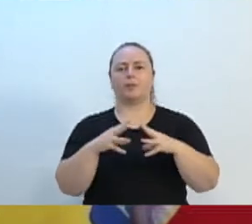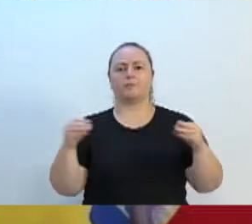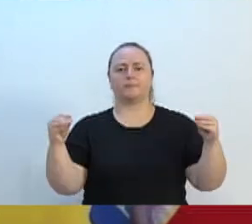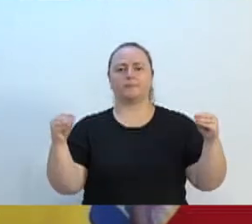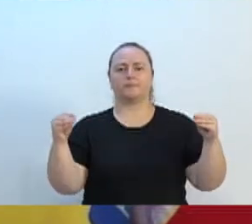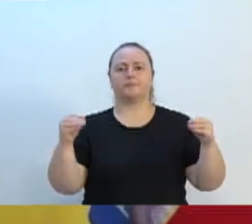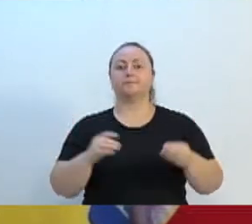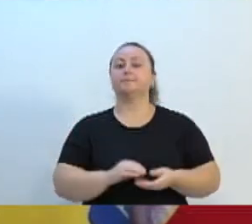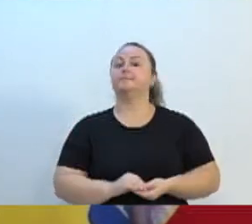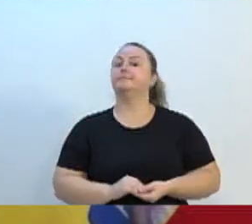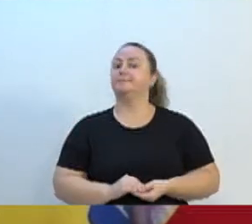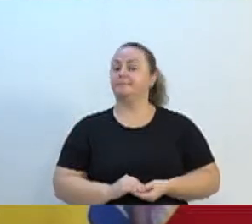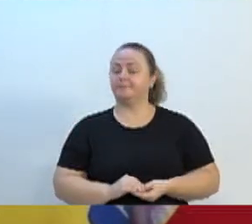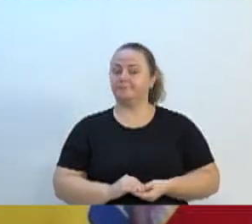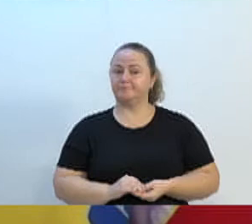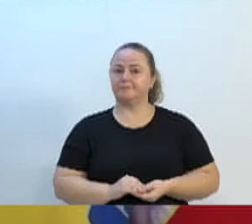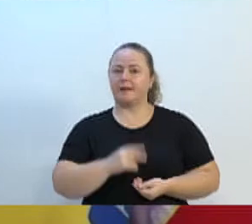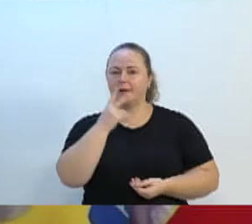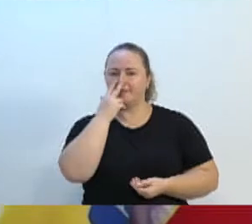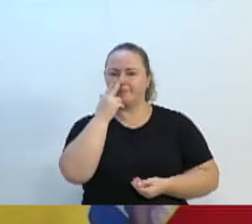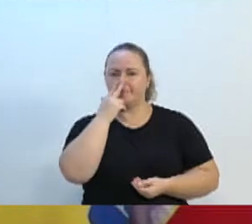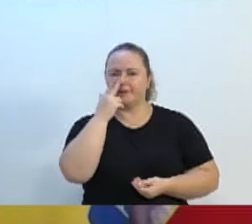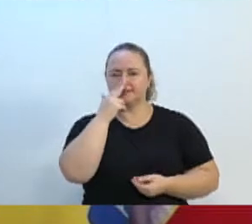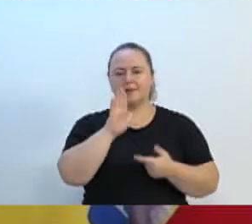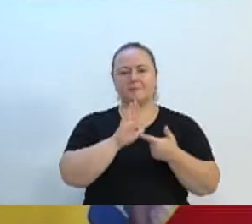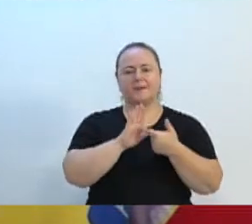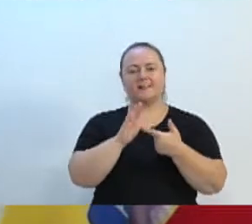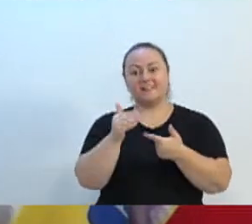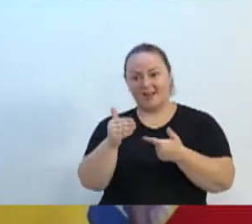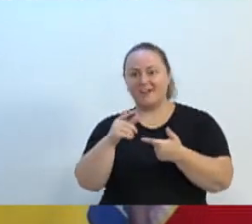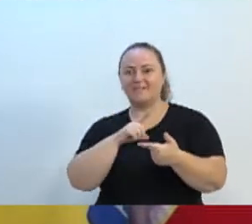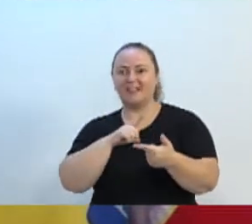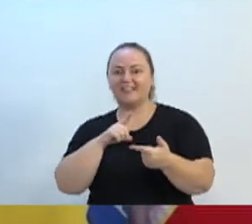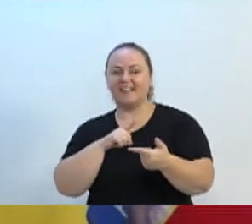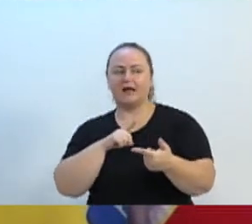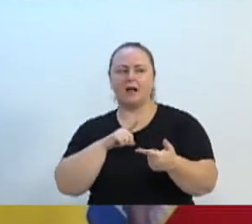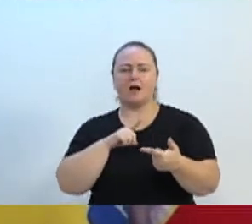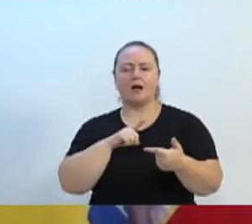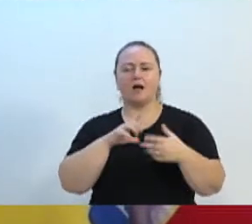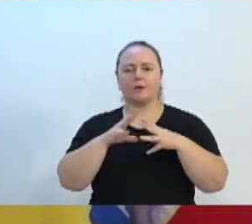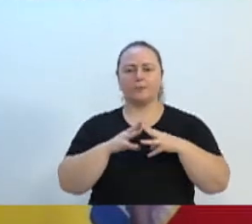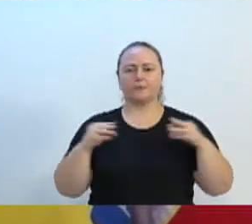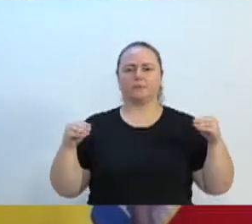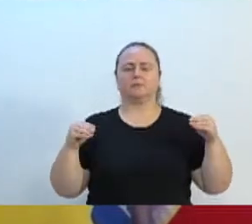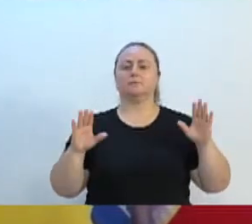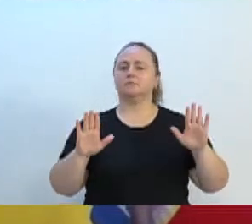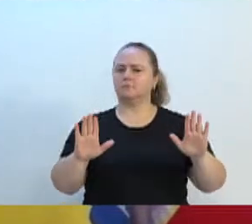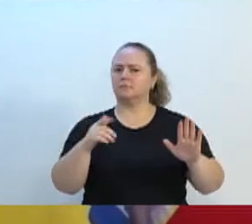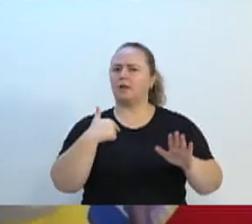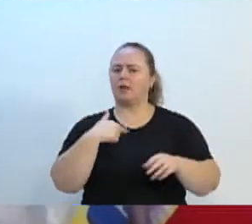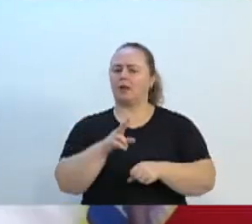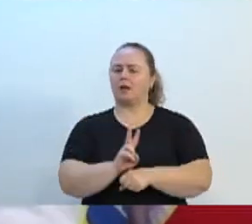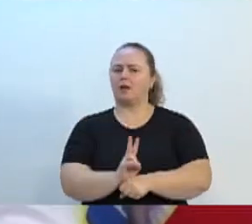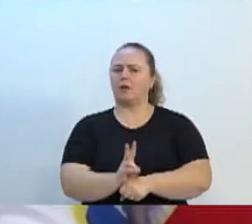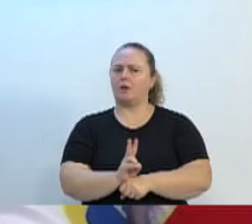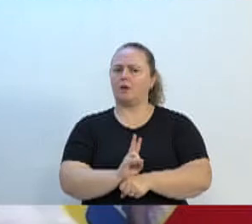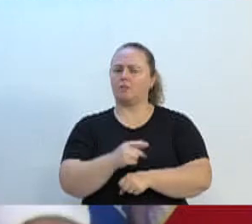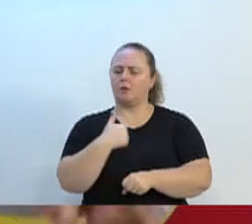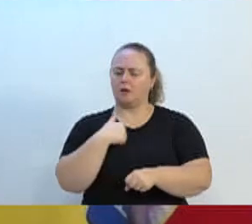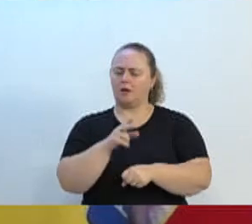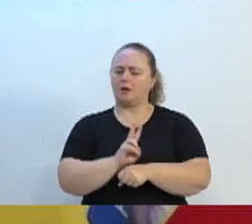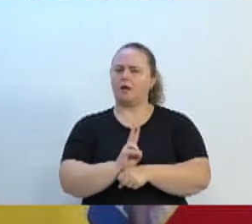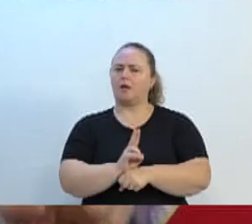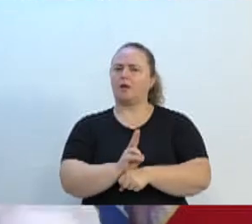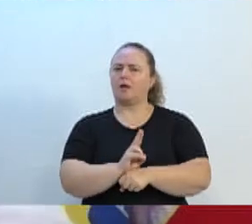sumiram. Joga o melzinho na boca do povo e depois desaparece. Estou lá fiscalizando. Vou acompanhar cada piquete. Vou